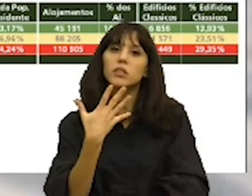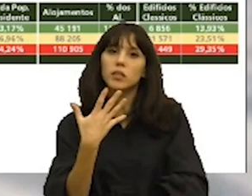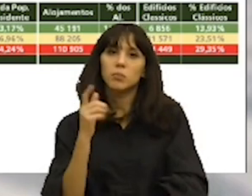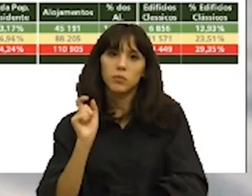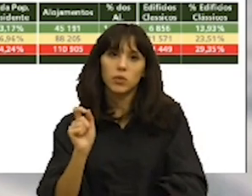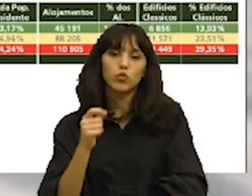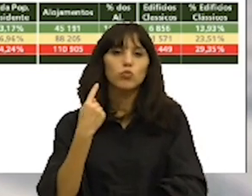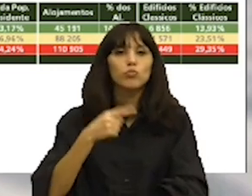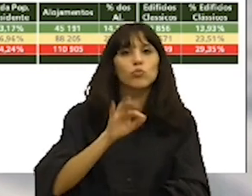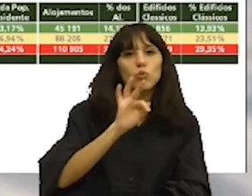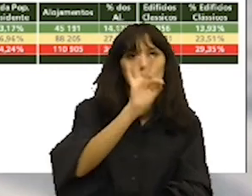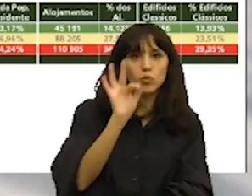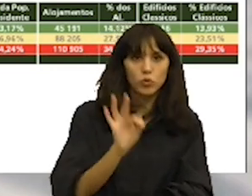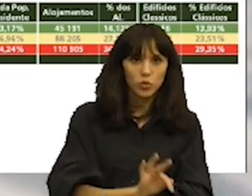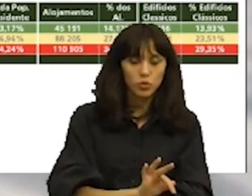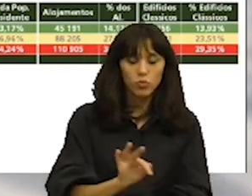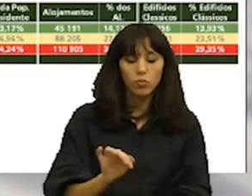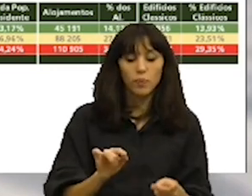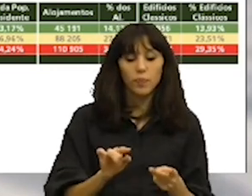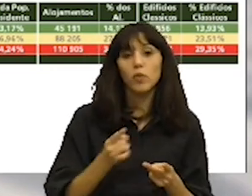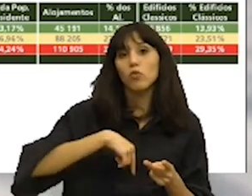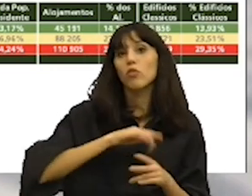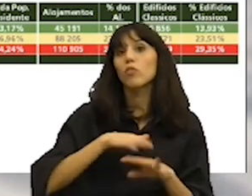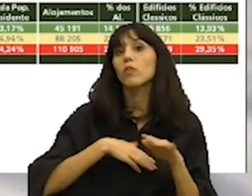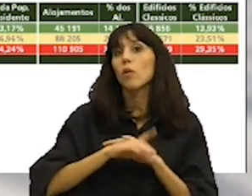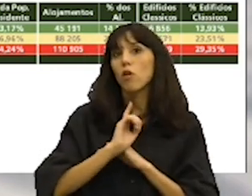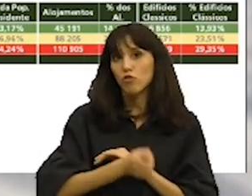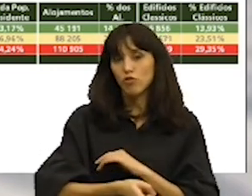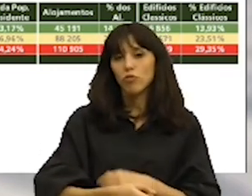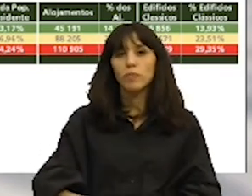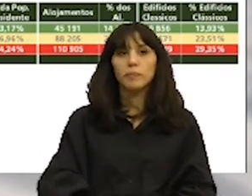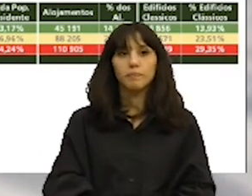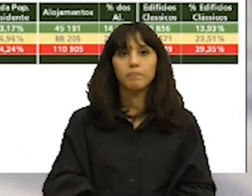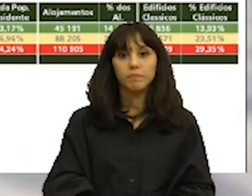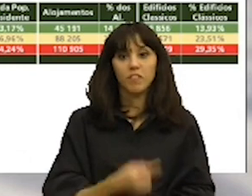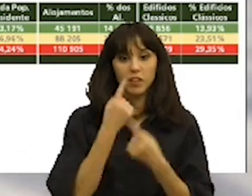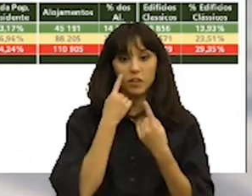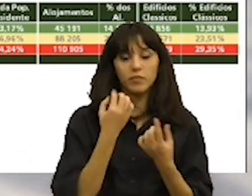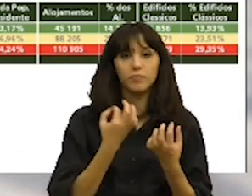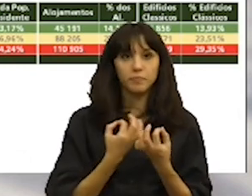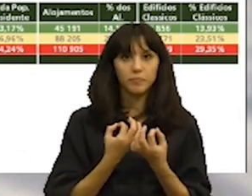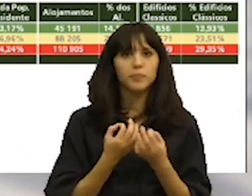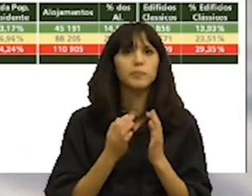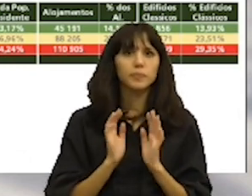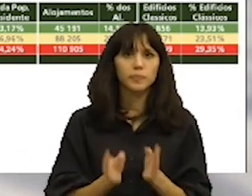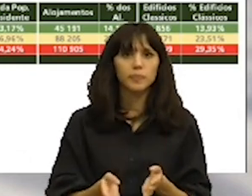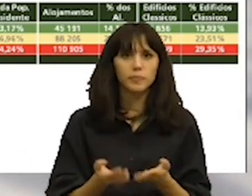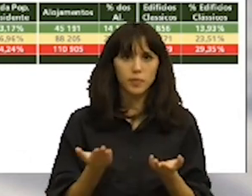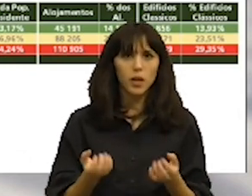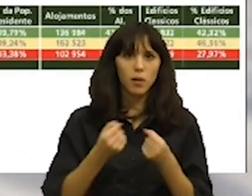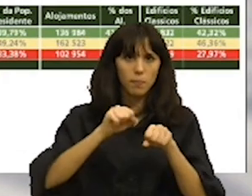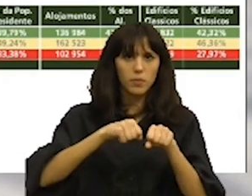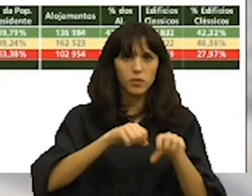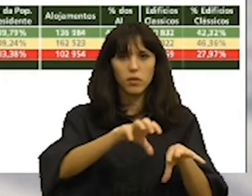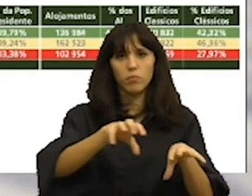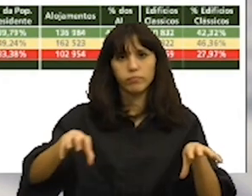apenas 4%. O que nós fizemos foi, de facto, olhar para aquilo que já são os parques